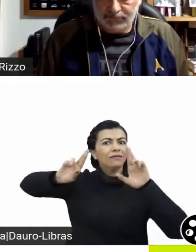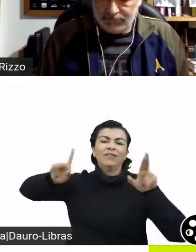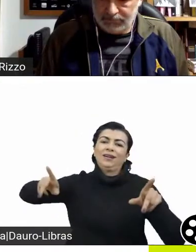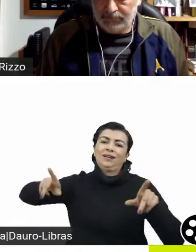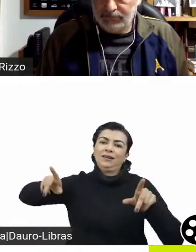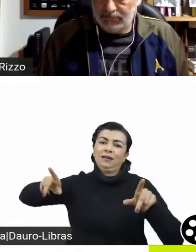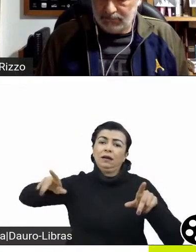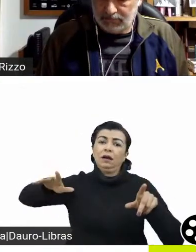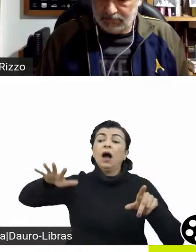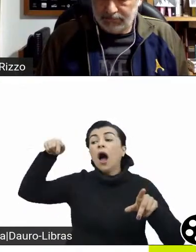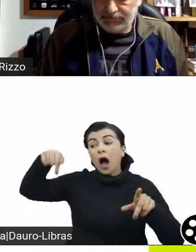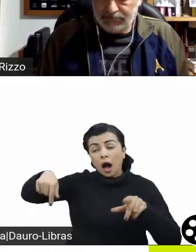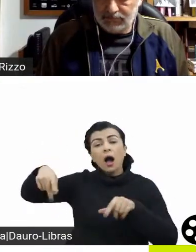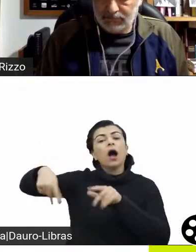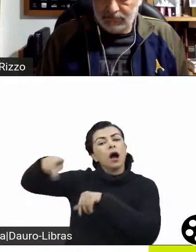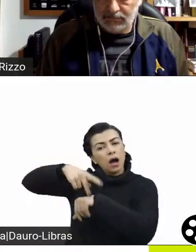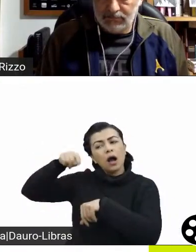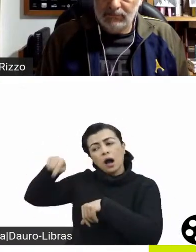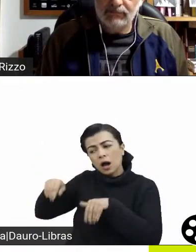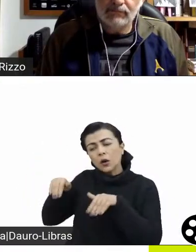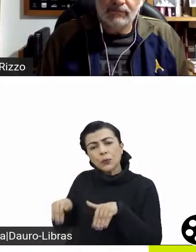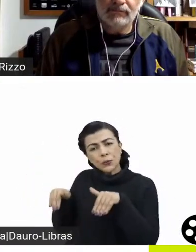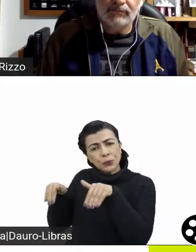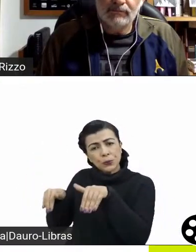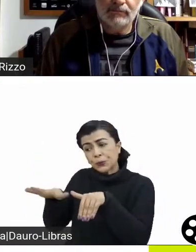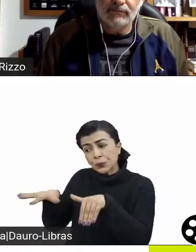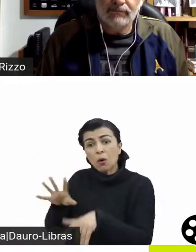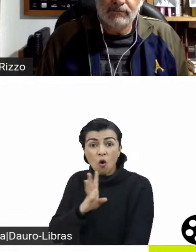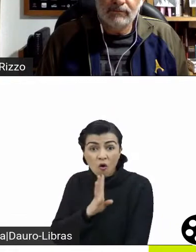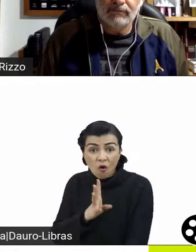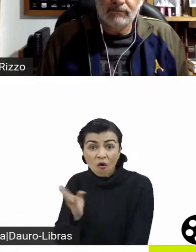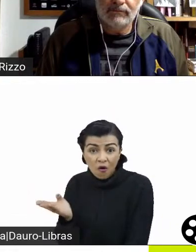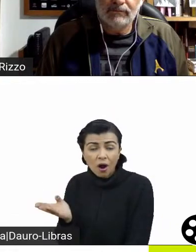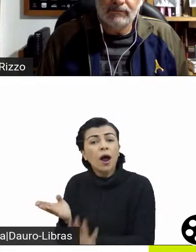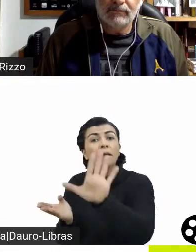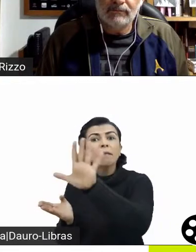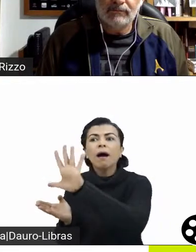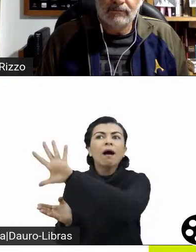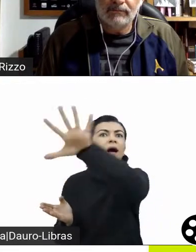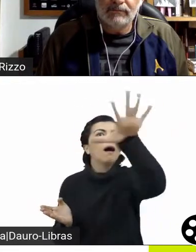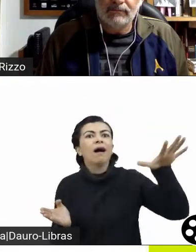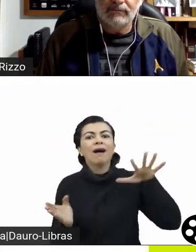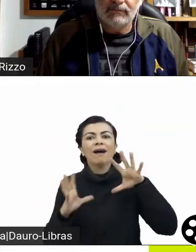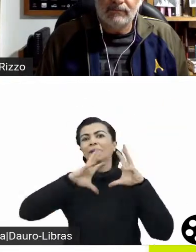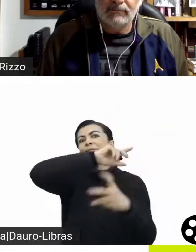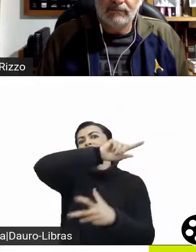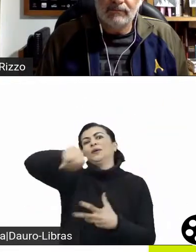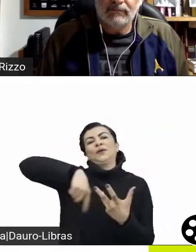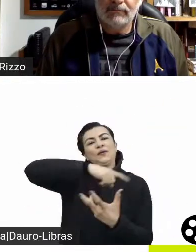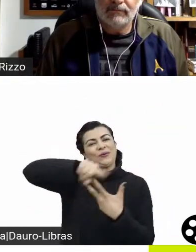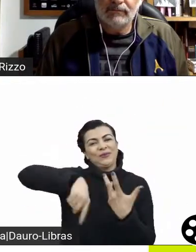E você desenvolve a visão do cinema como um todo porque você promove essa integração,